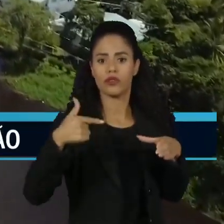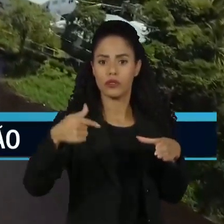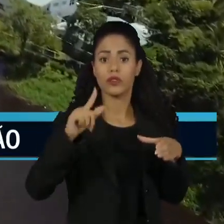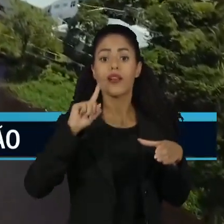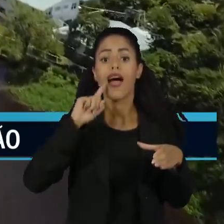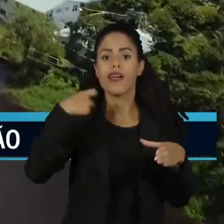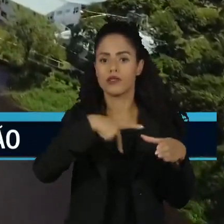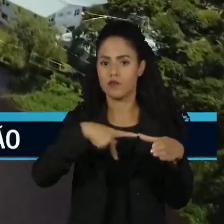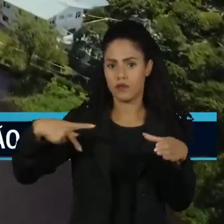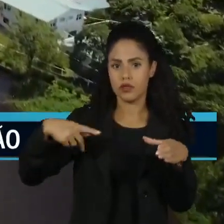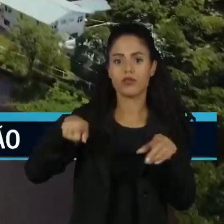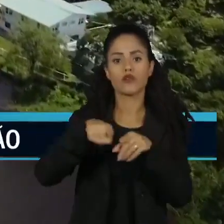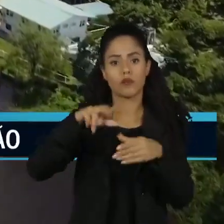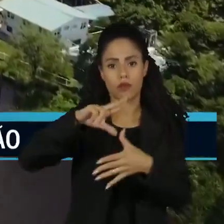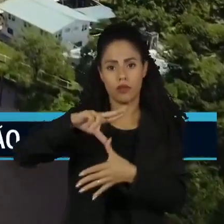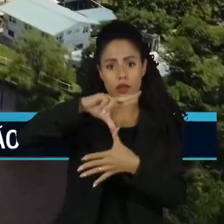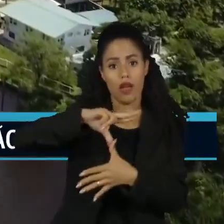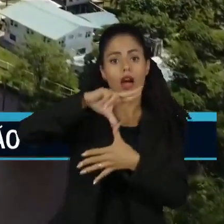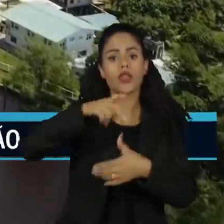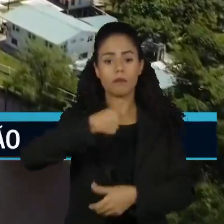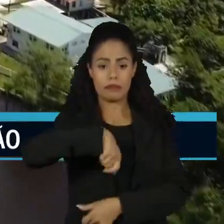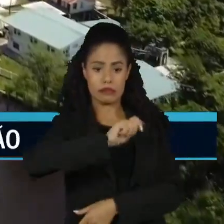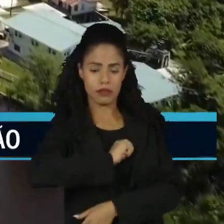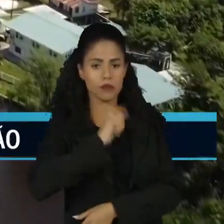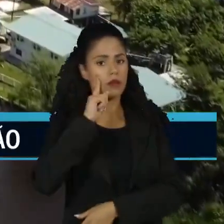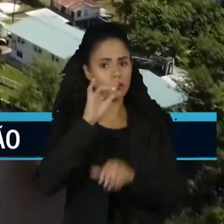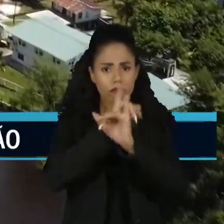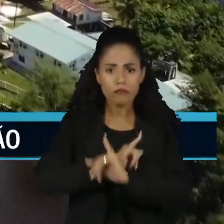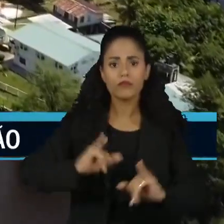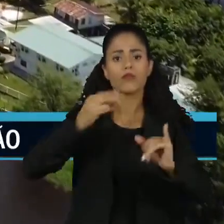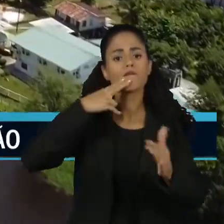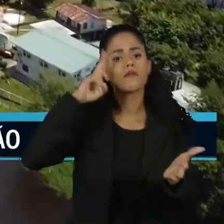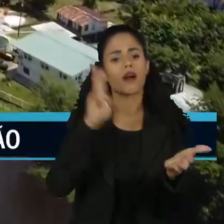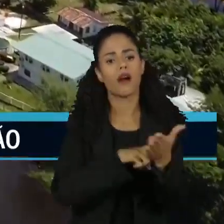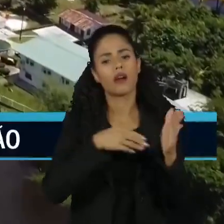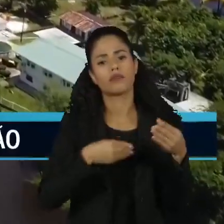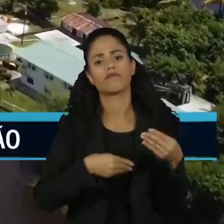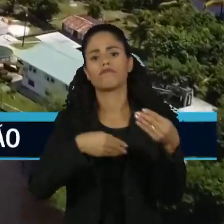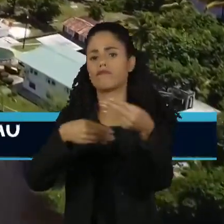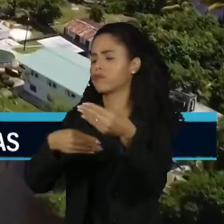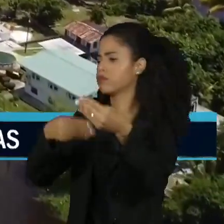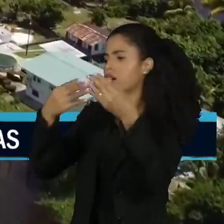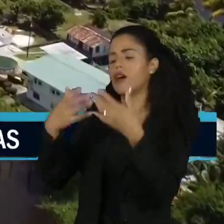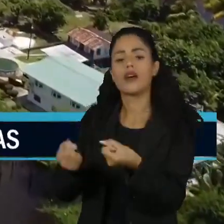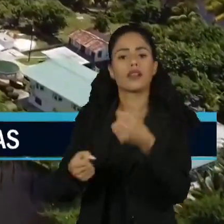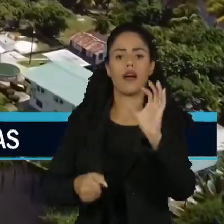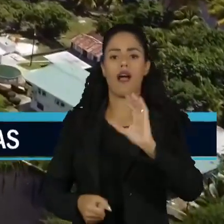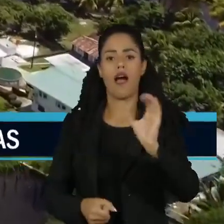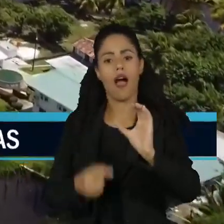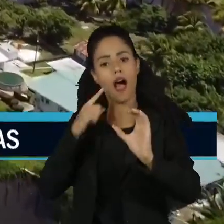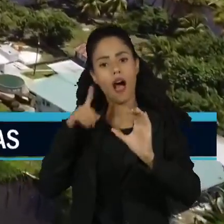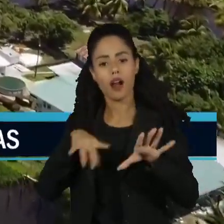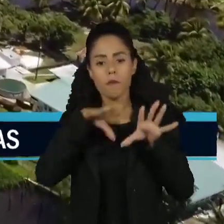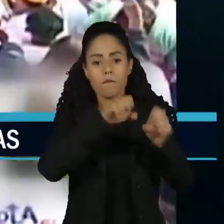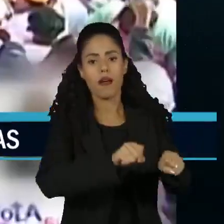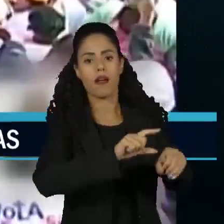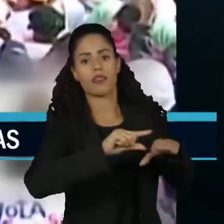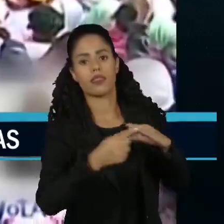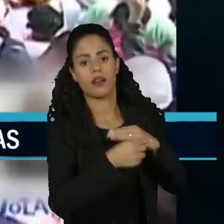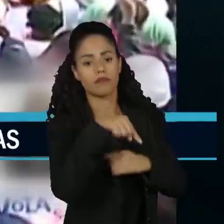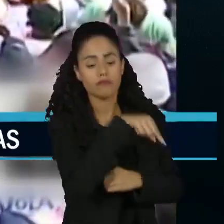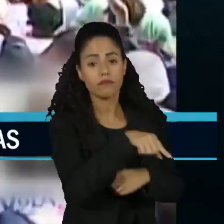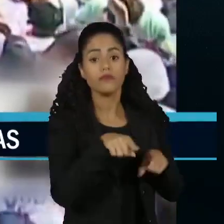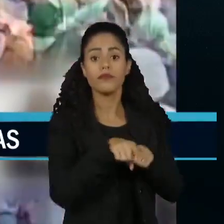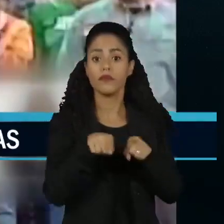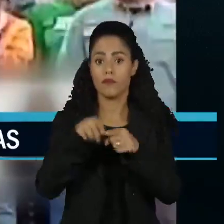-presidentes da América Latina e Espanha, que divulgou uma carta condenando a intenção de Caracas de anexar o território do Esequibo. O